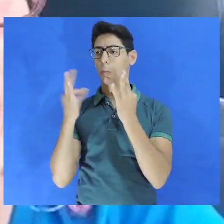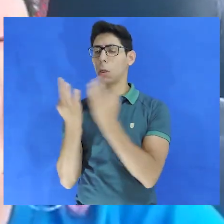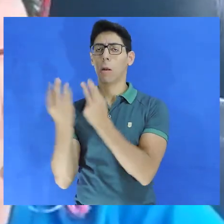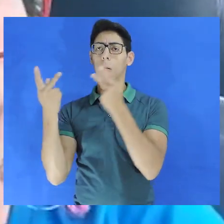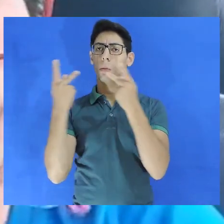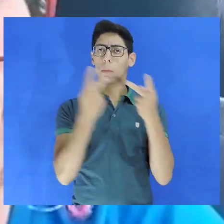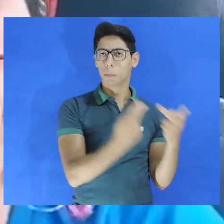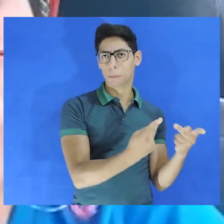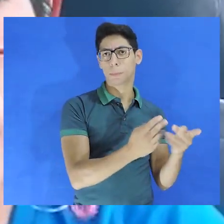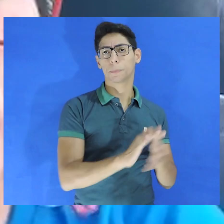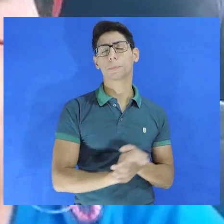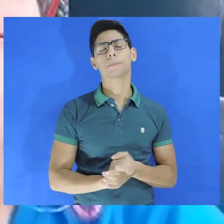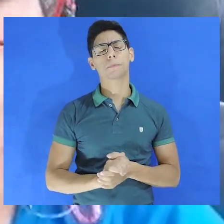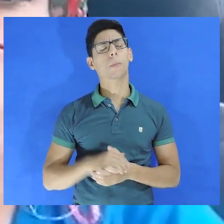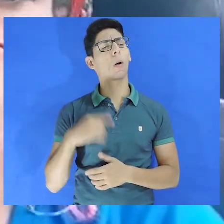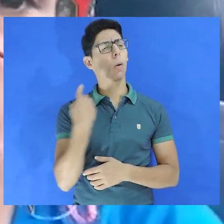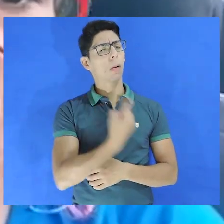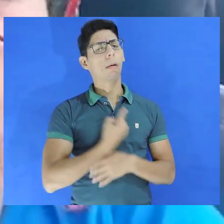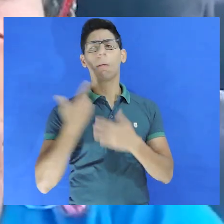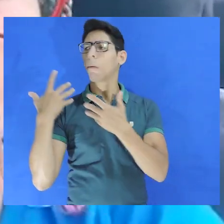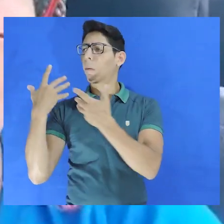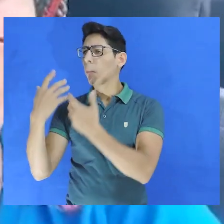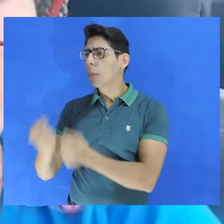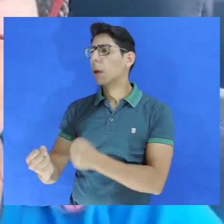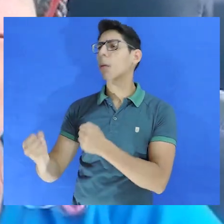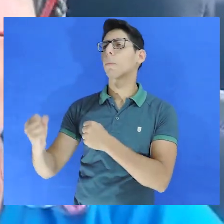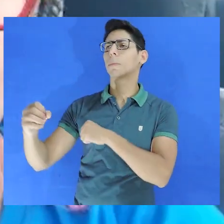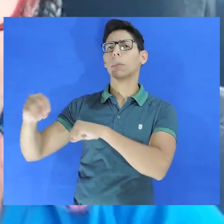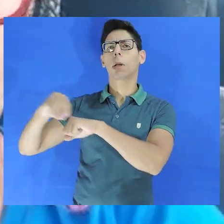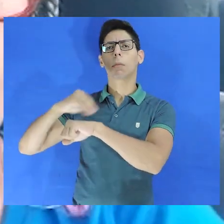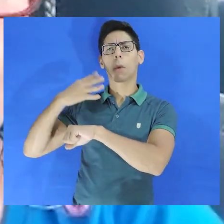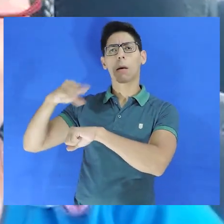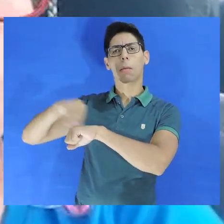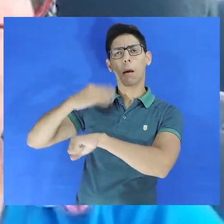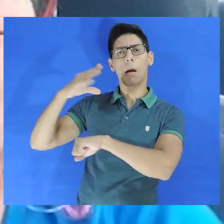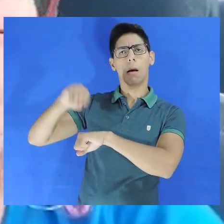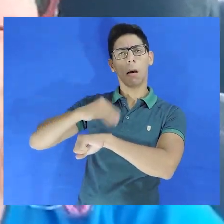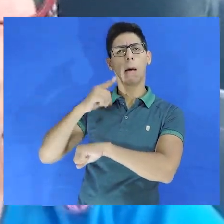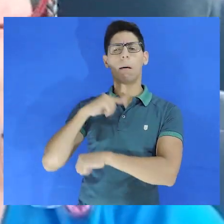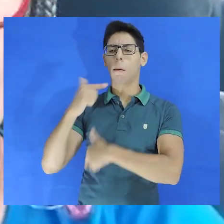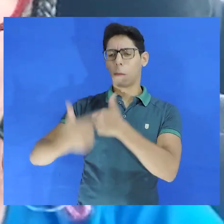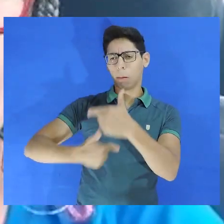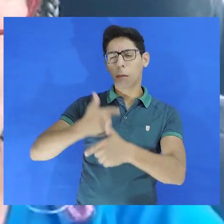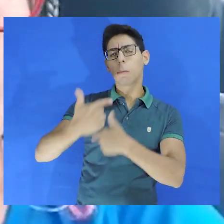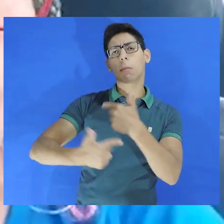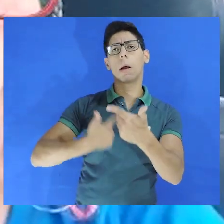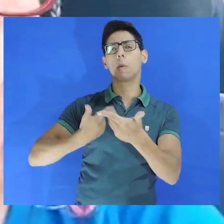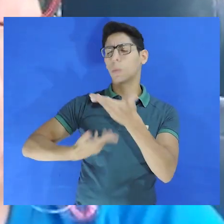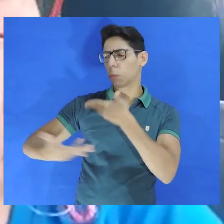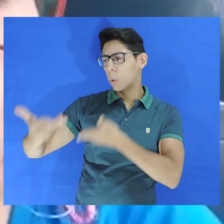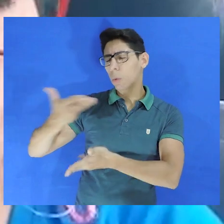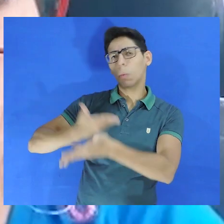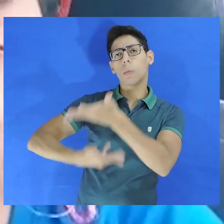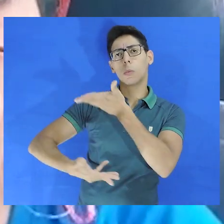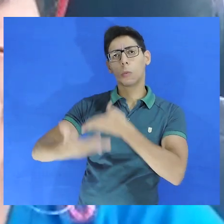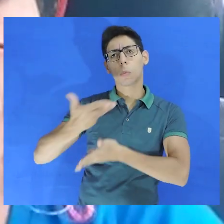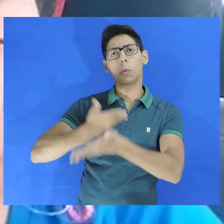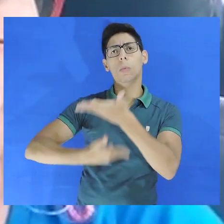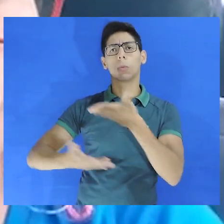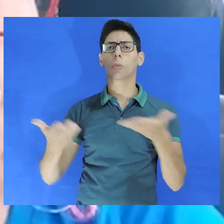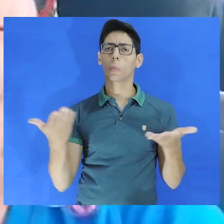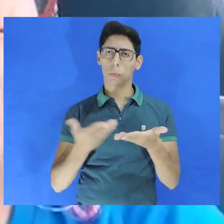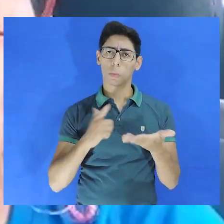quanto egressos. Então, quando a gente recebe essas demandas, após todo um trabalho de fomento ao